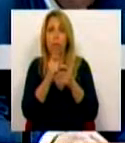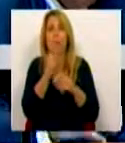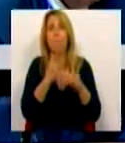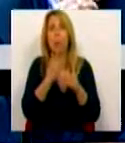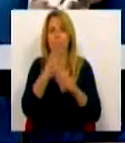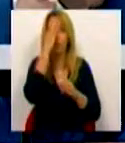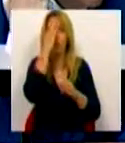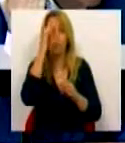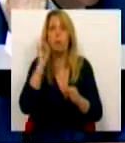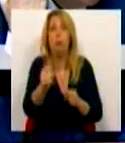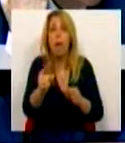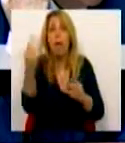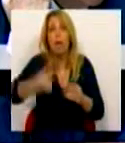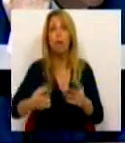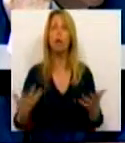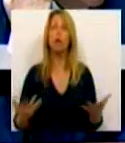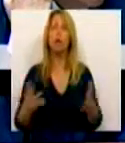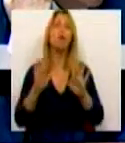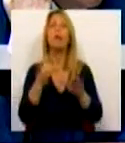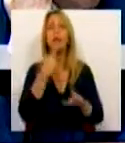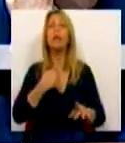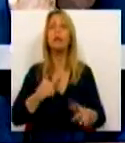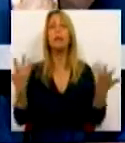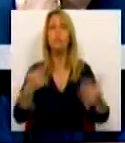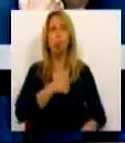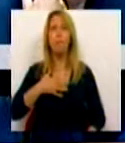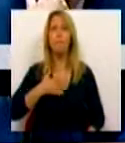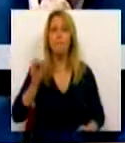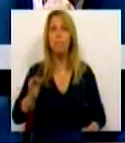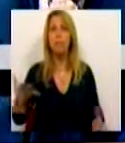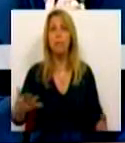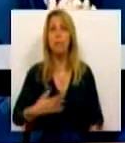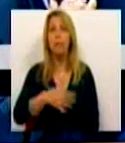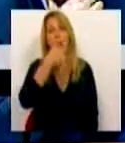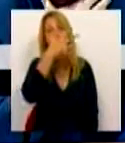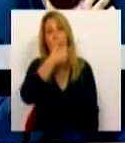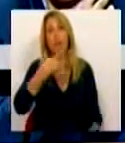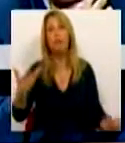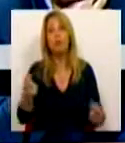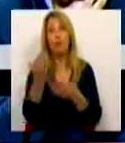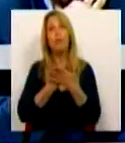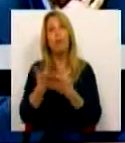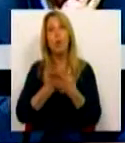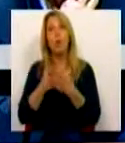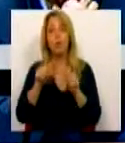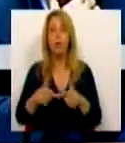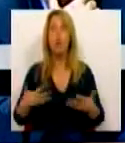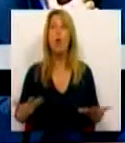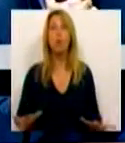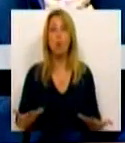Dirá, mas as empresas precisam. Infelizmente, a economia de hoje está muito